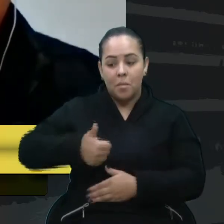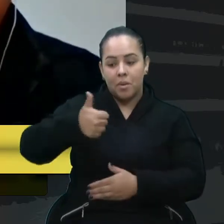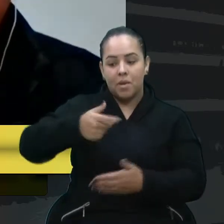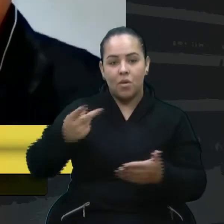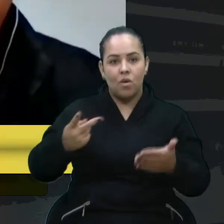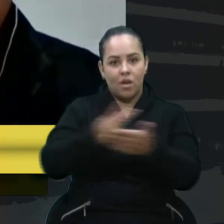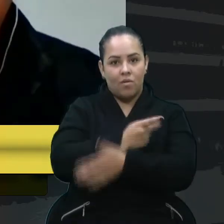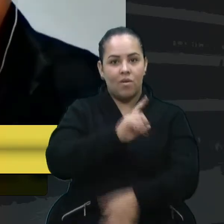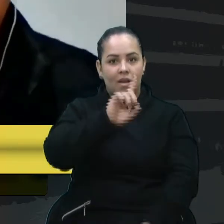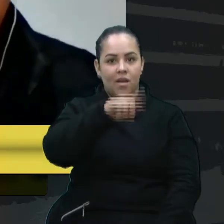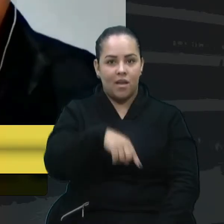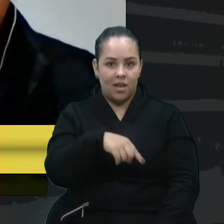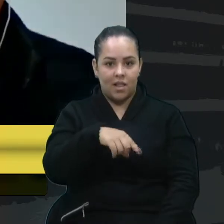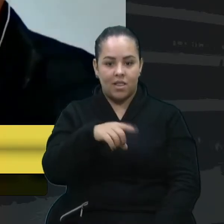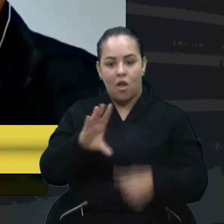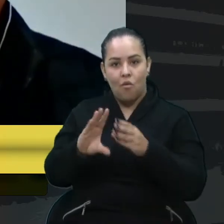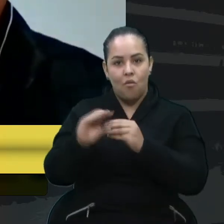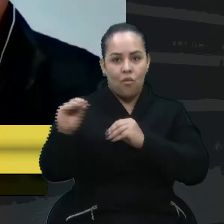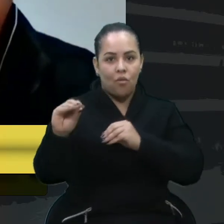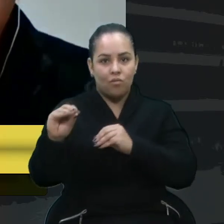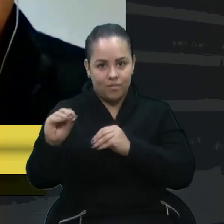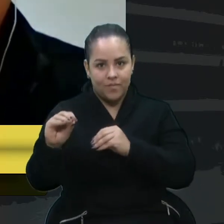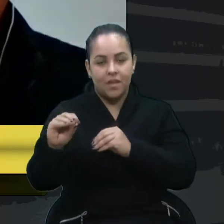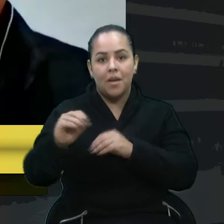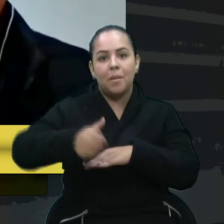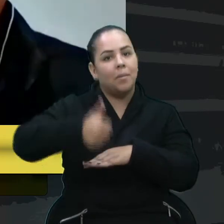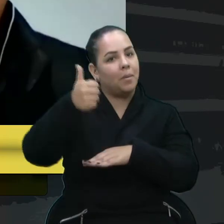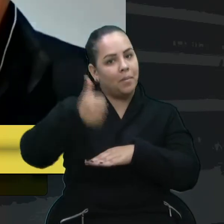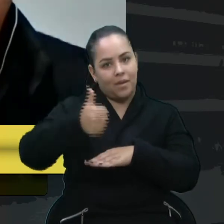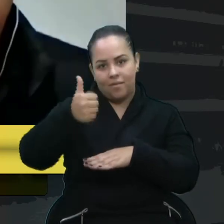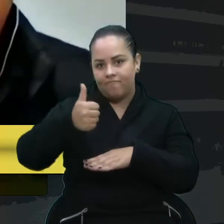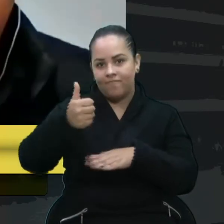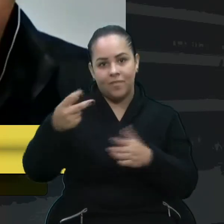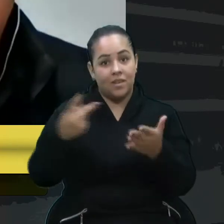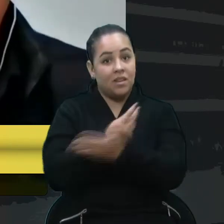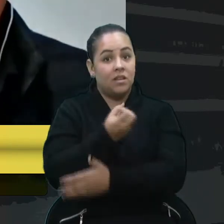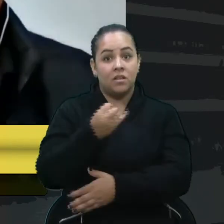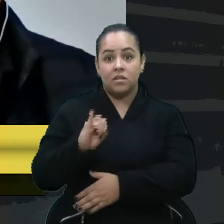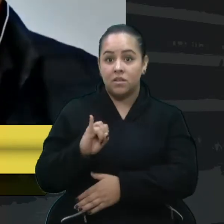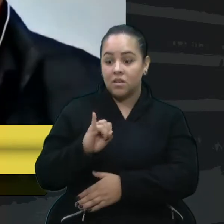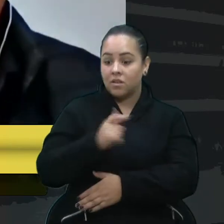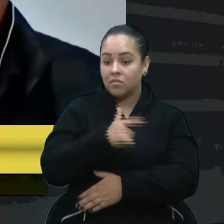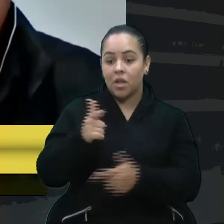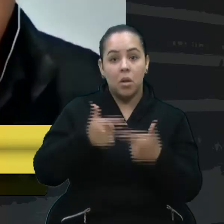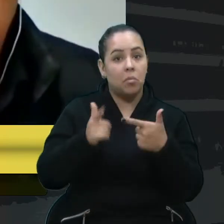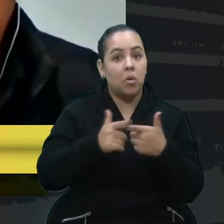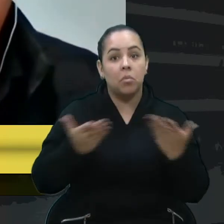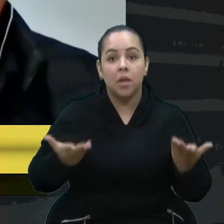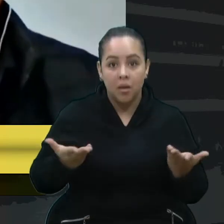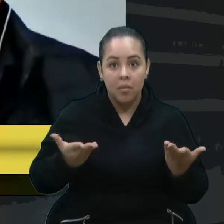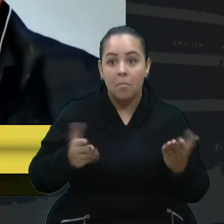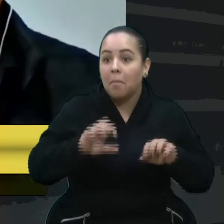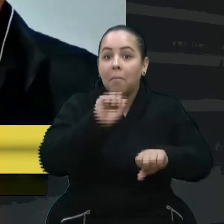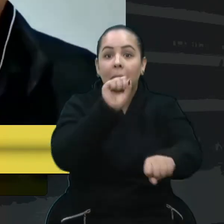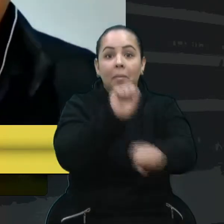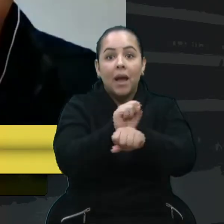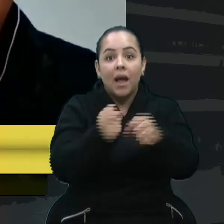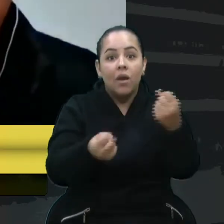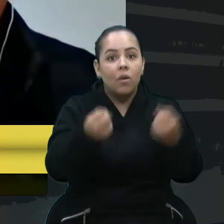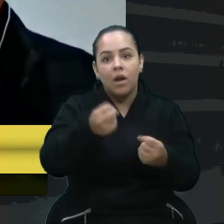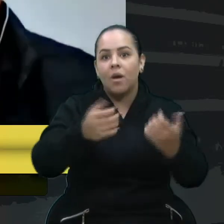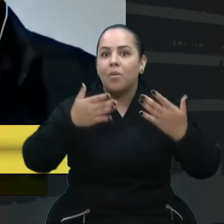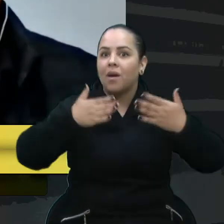foi da fuga. O primeiro erro, quem não deve, não teme. Para o carro. Fica